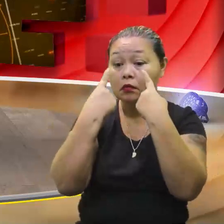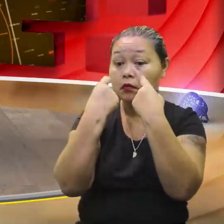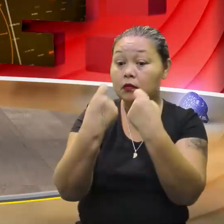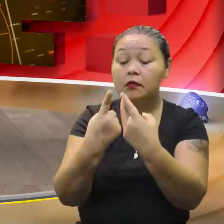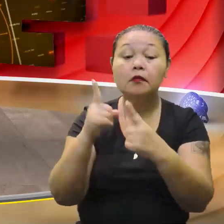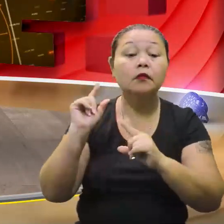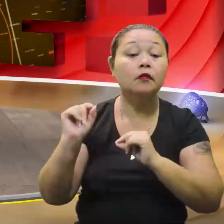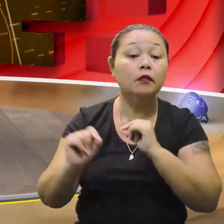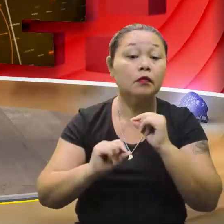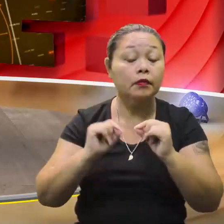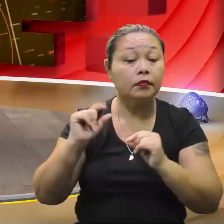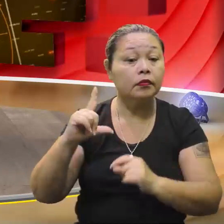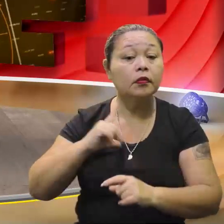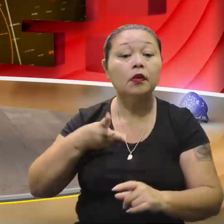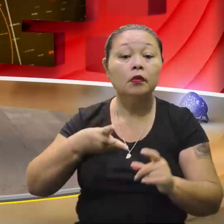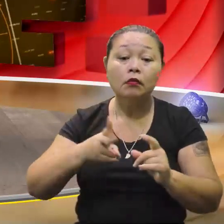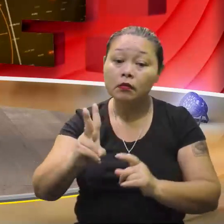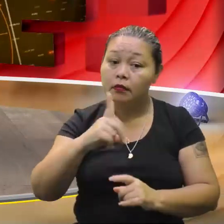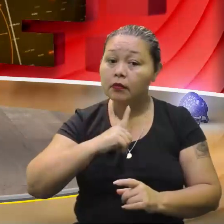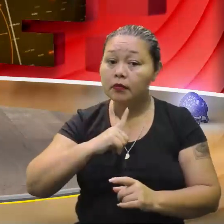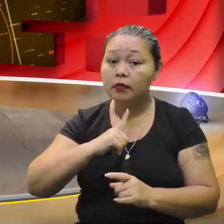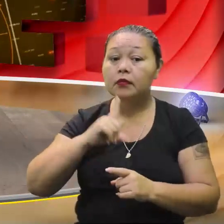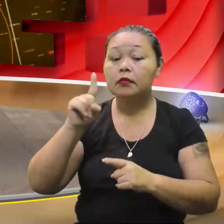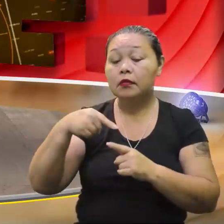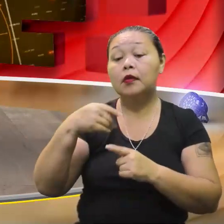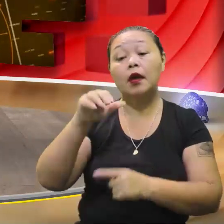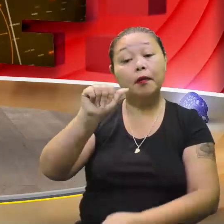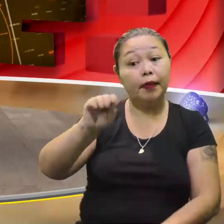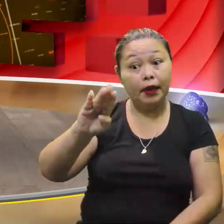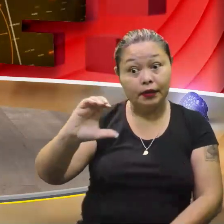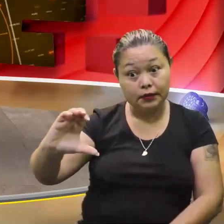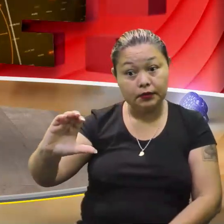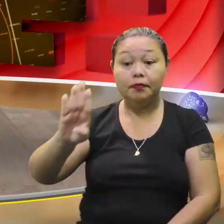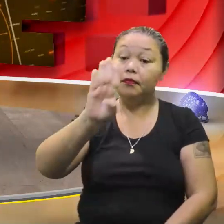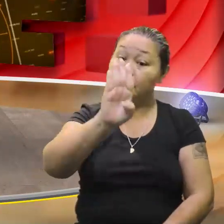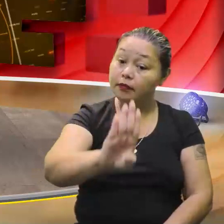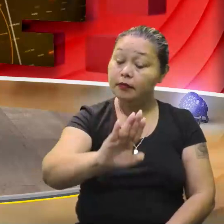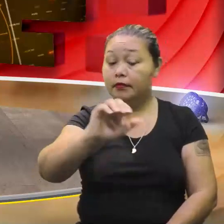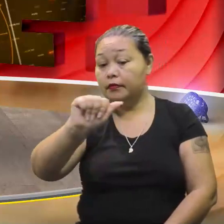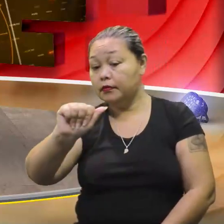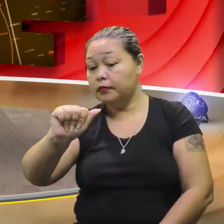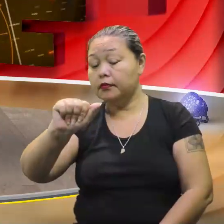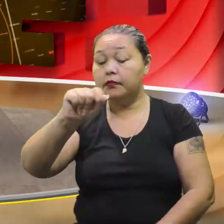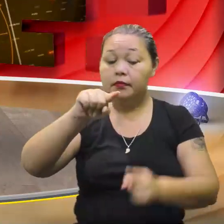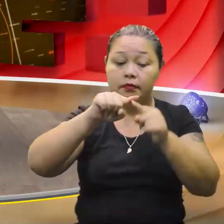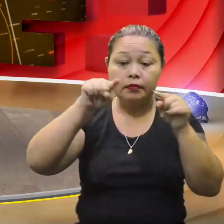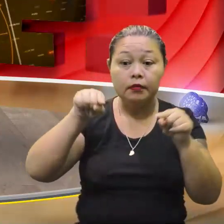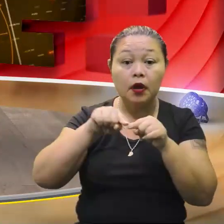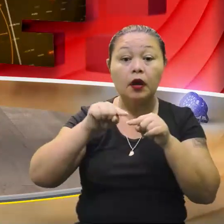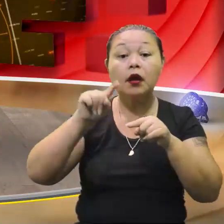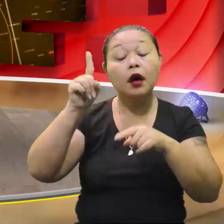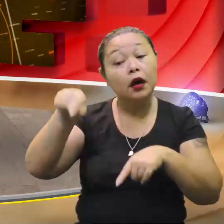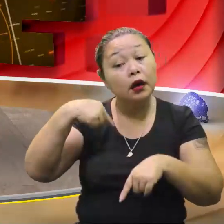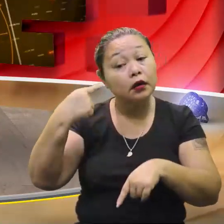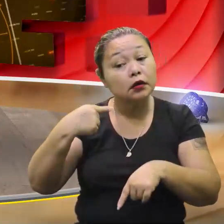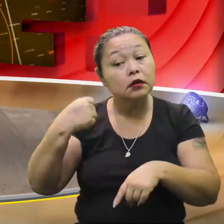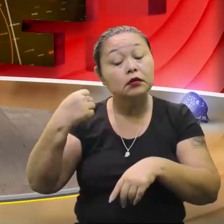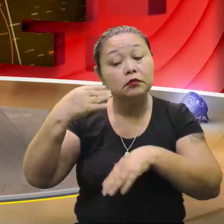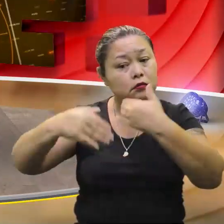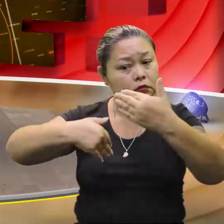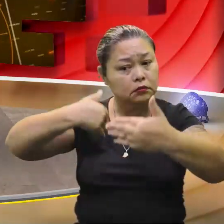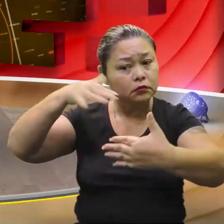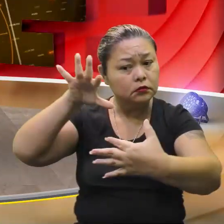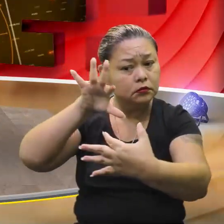é que a gente continua usando os coeficientes, né? Então, B, A, delta. Então, por isso que tem que ir. É uma